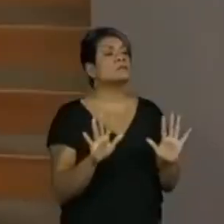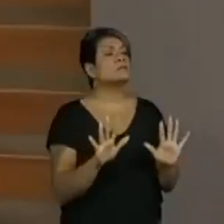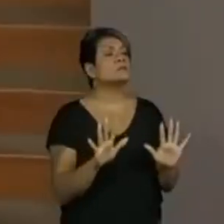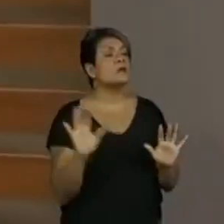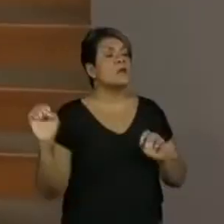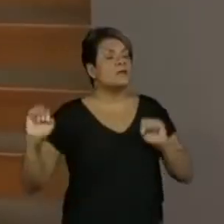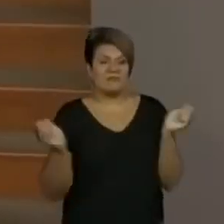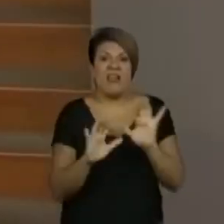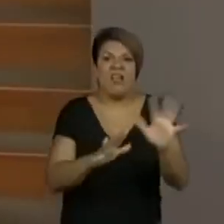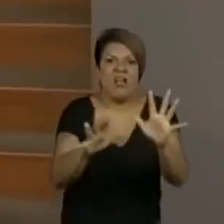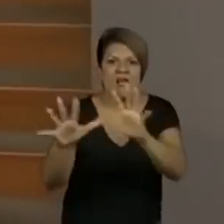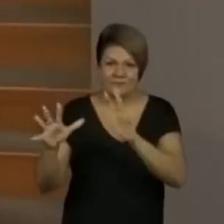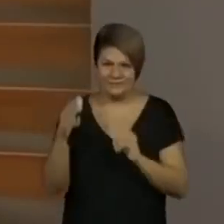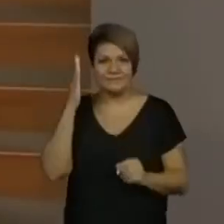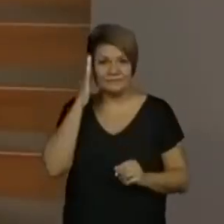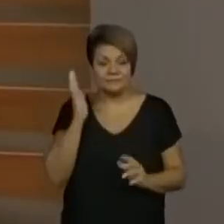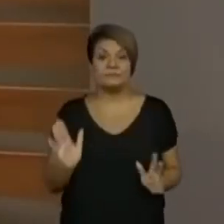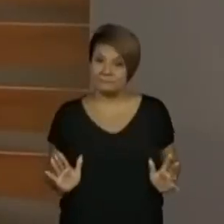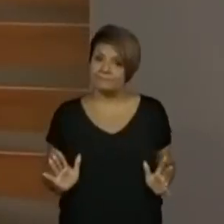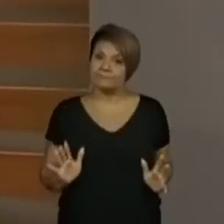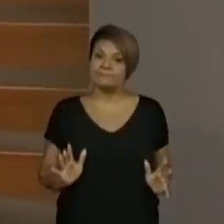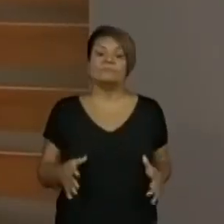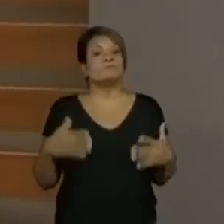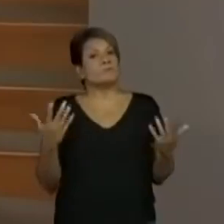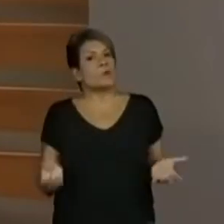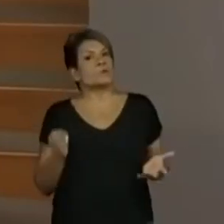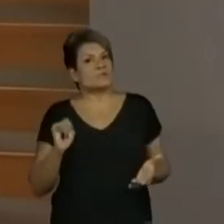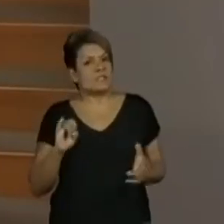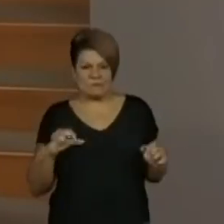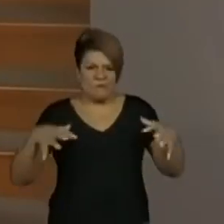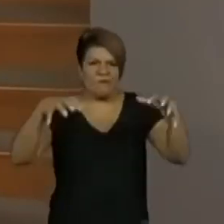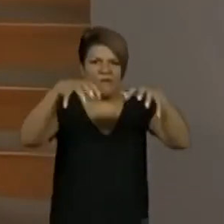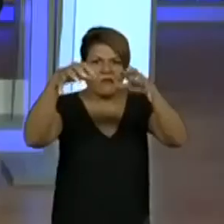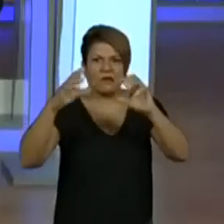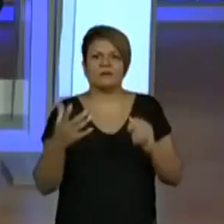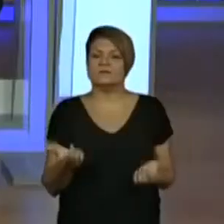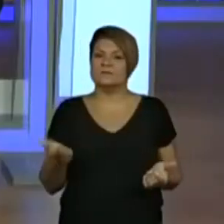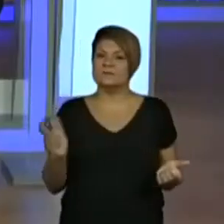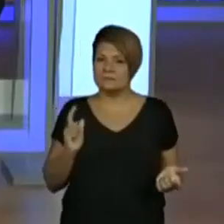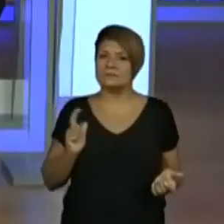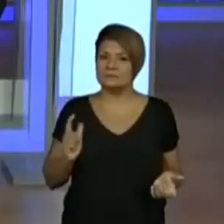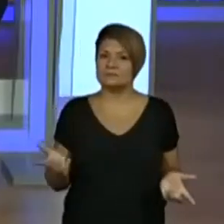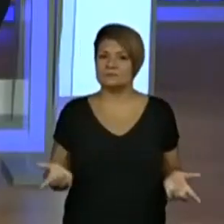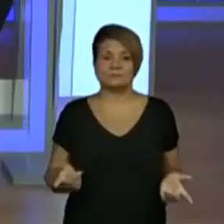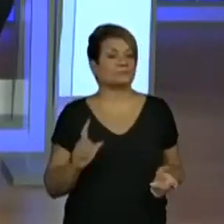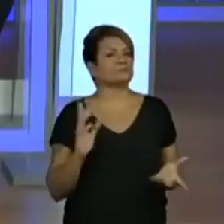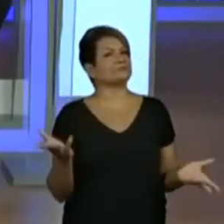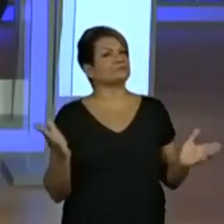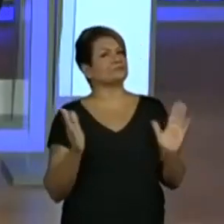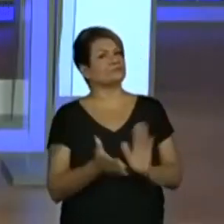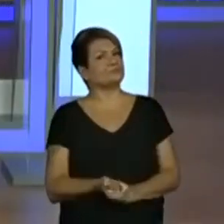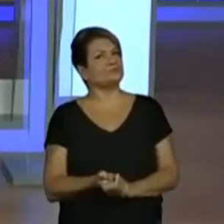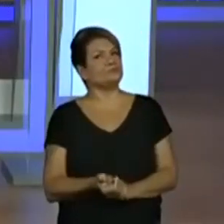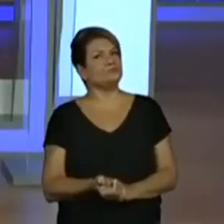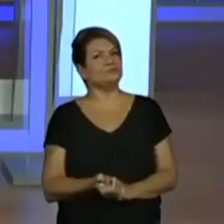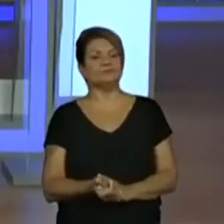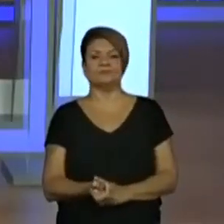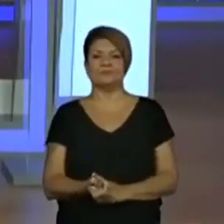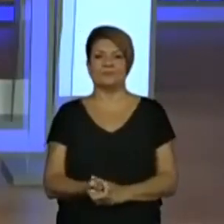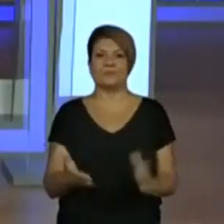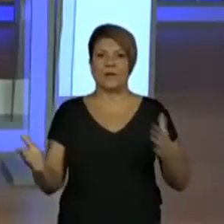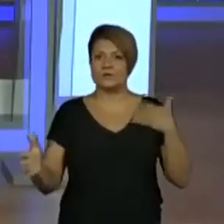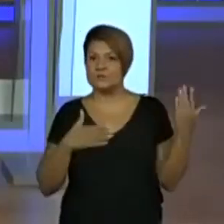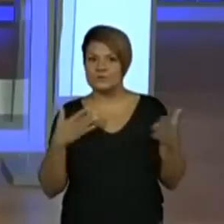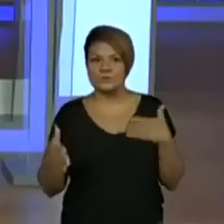Olha só. Ele vem assombrar. Vixe, se vem assombrar... Ah. O que ele vem fazer, professora? Vai